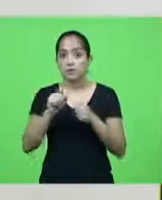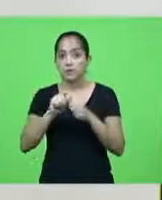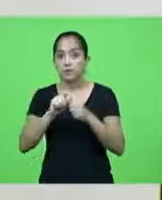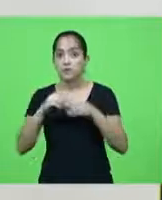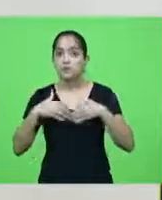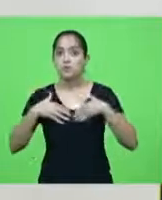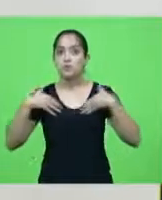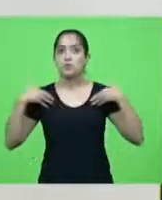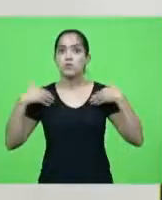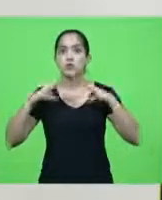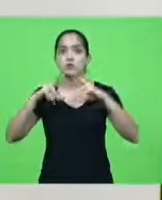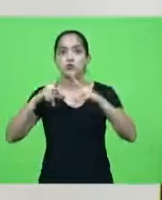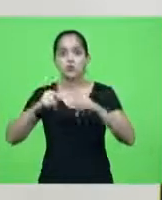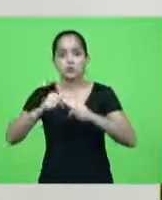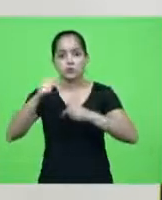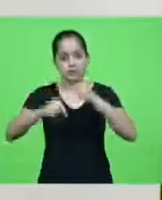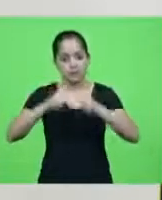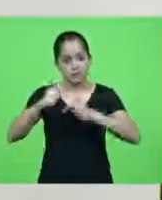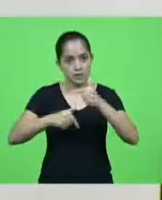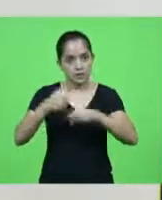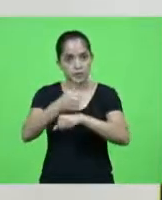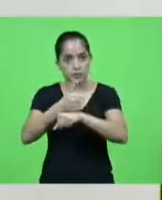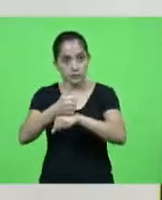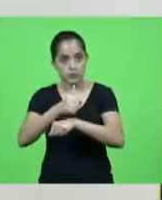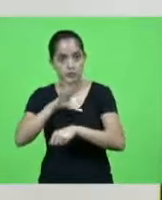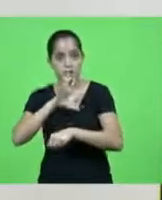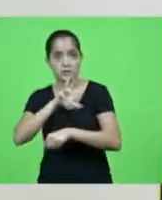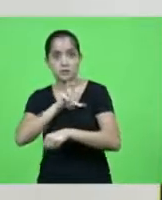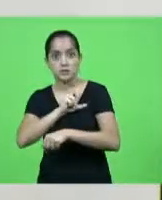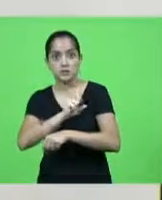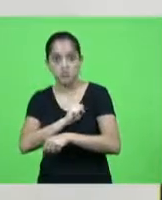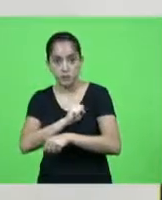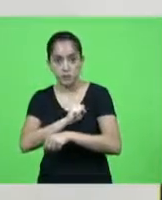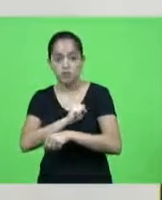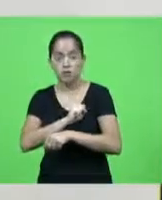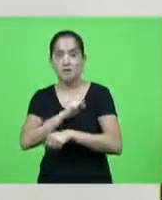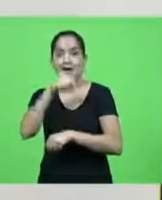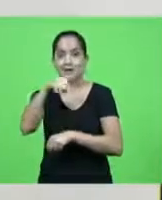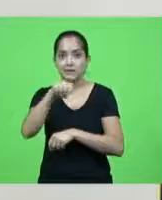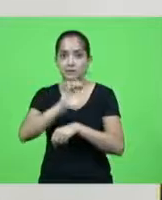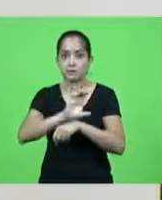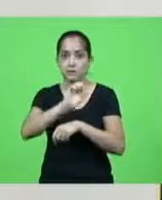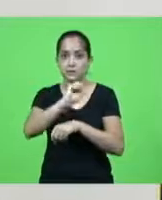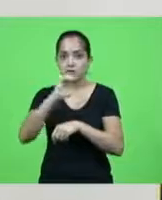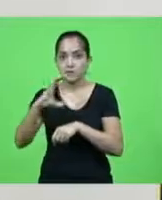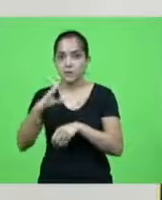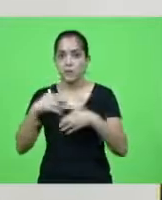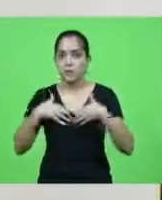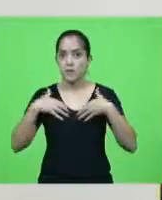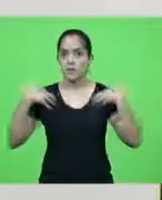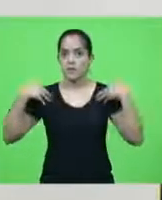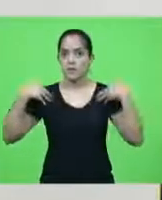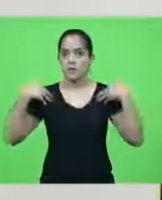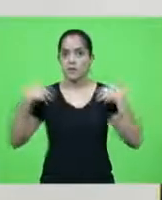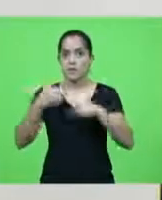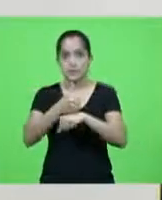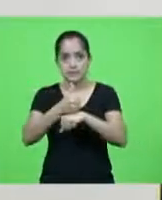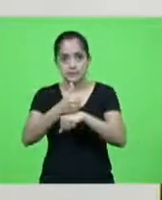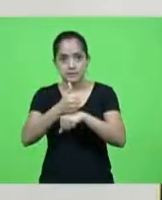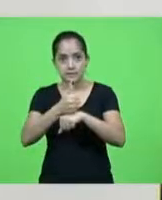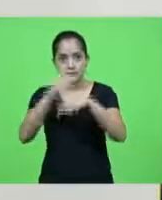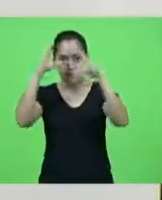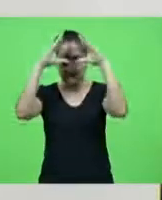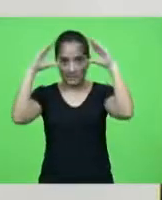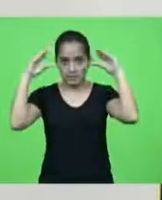todos os trabalhadores do SAMU de Santa Catarina uma homenagem em nome das técnicas de enfermagem